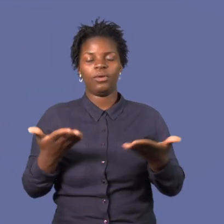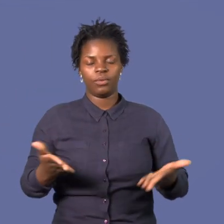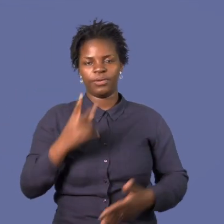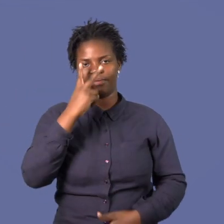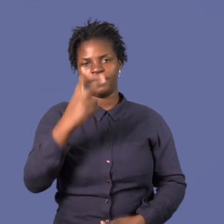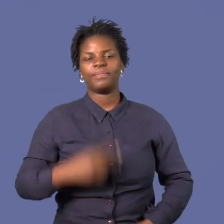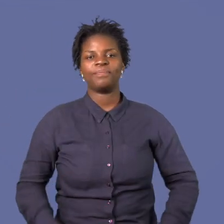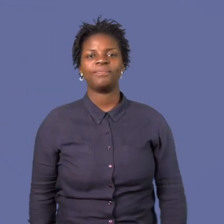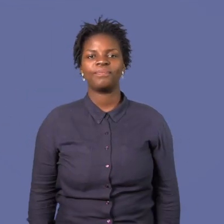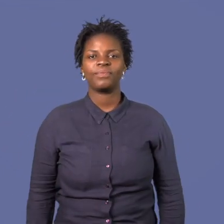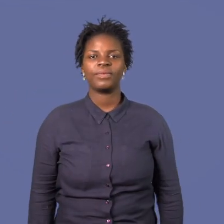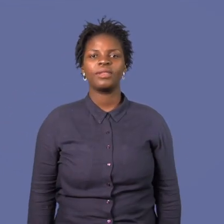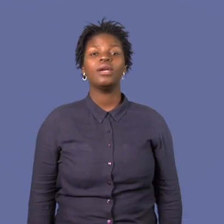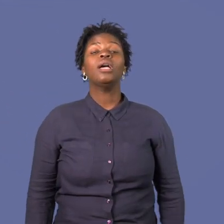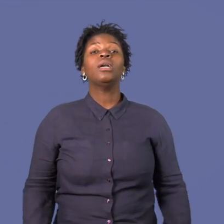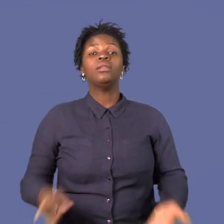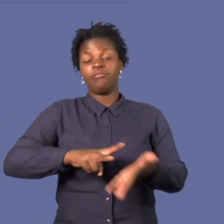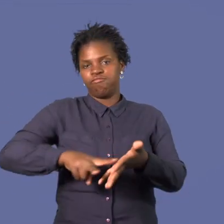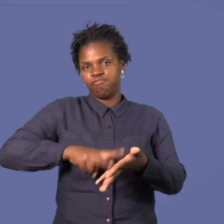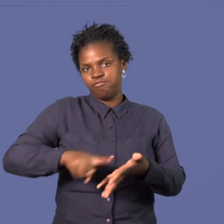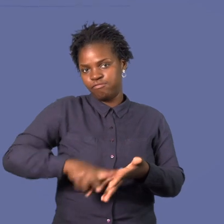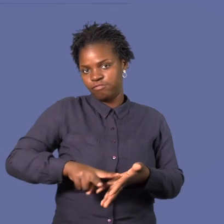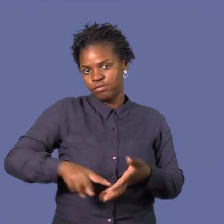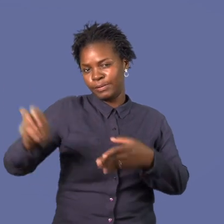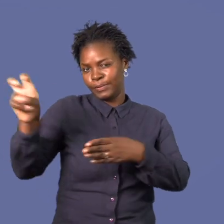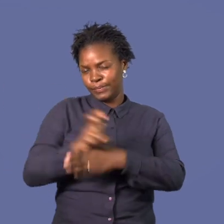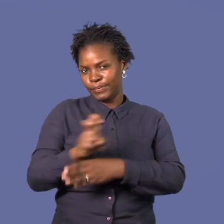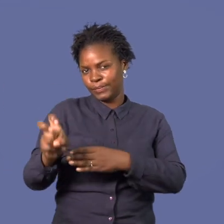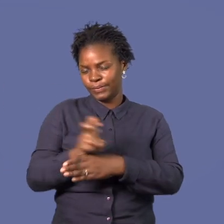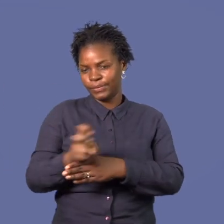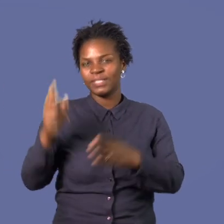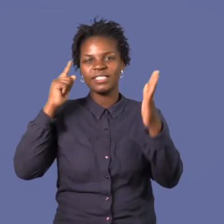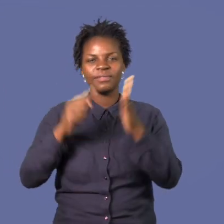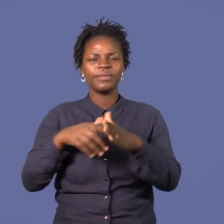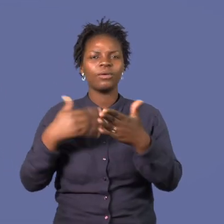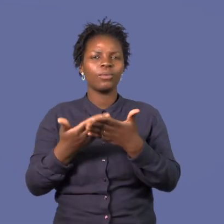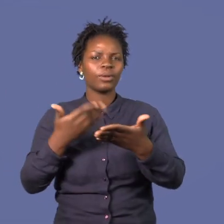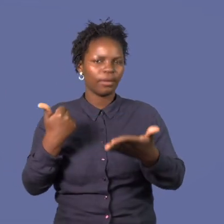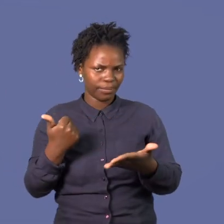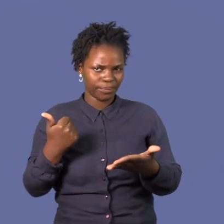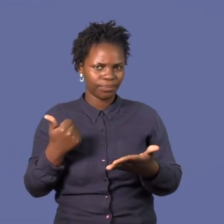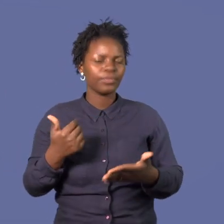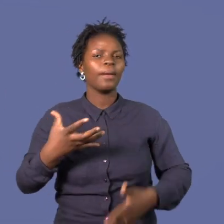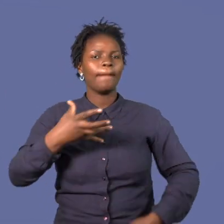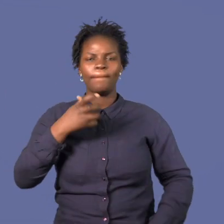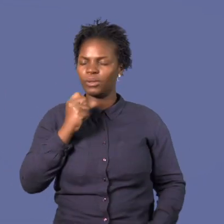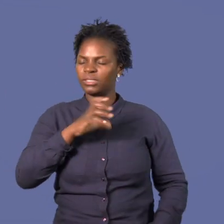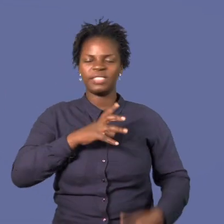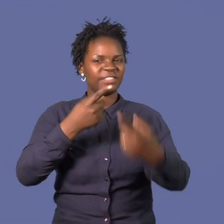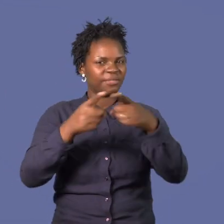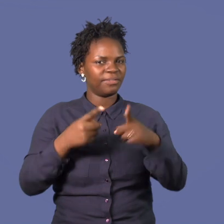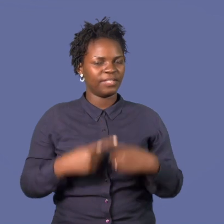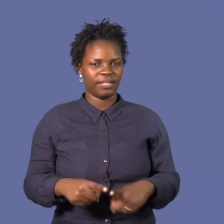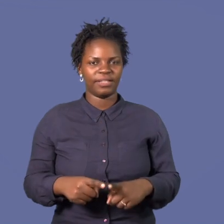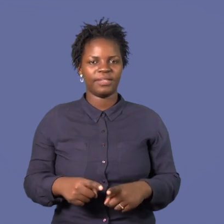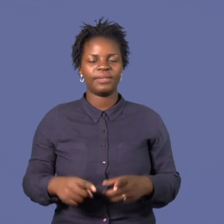redução da taxa, a dedução à coleta, entre outras medidas fiscais desta natureza. Estes benefícios são concedidos